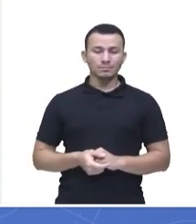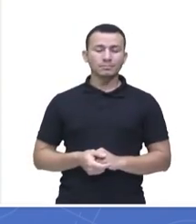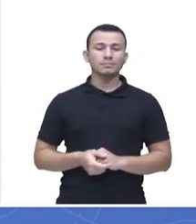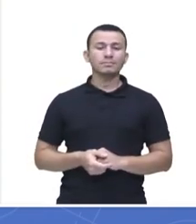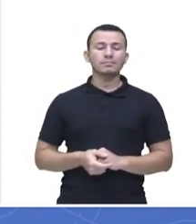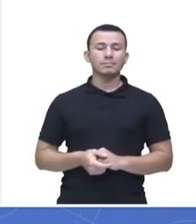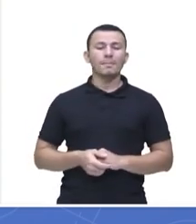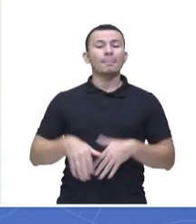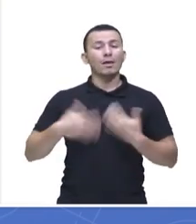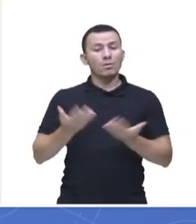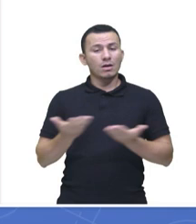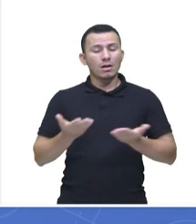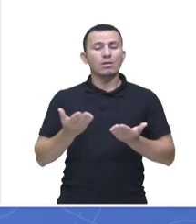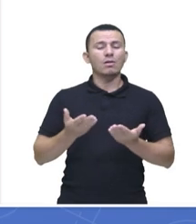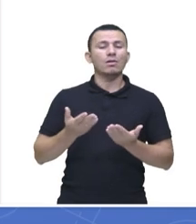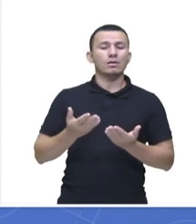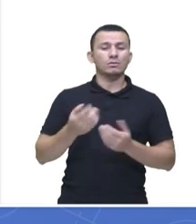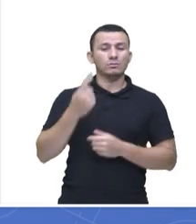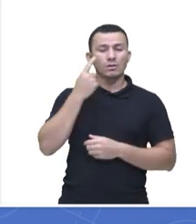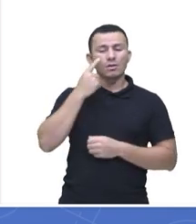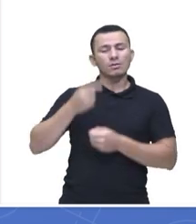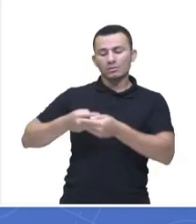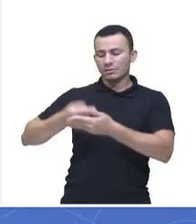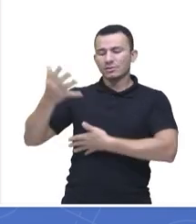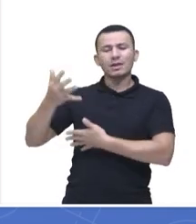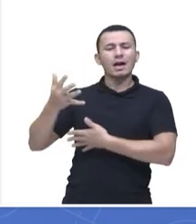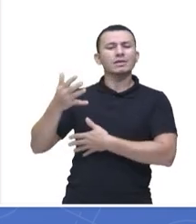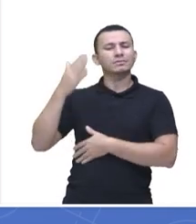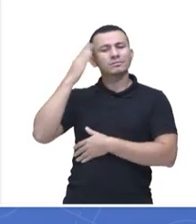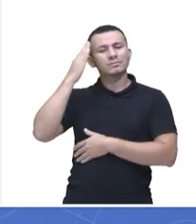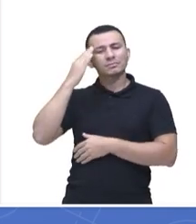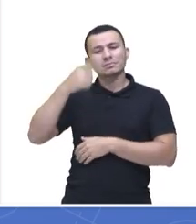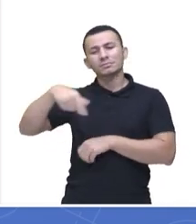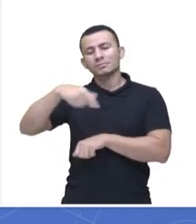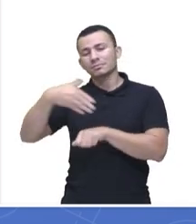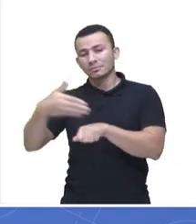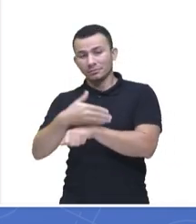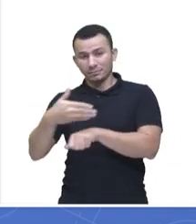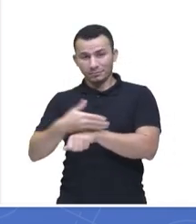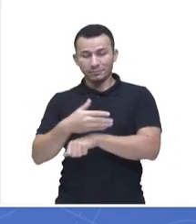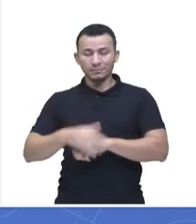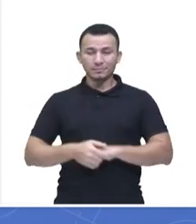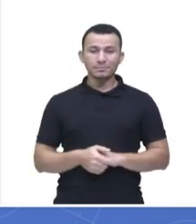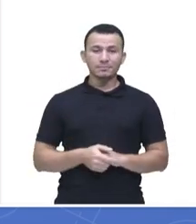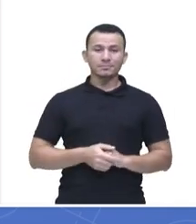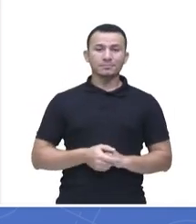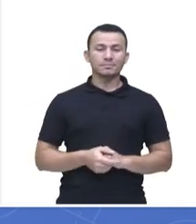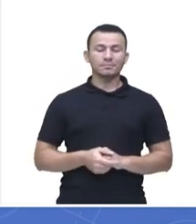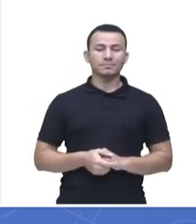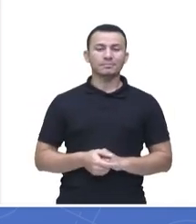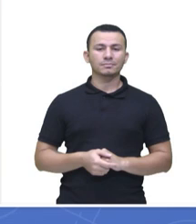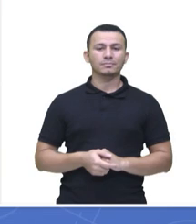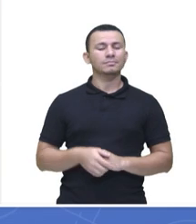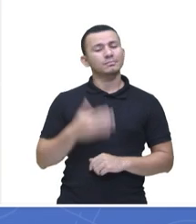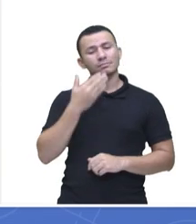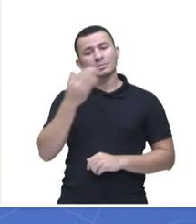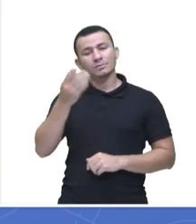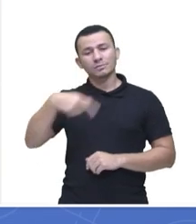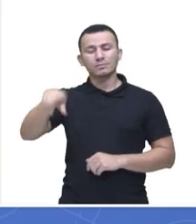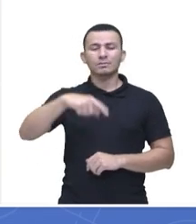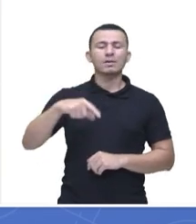agora, eu vou aí para o chat público. E aí, eu gostaria que vocês